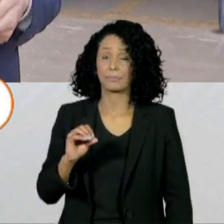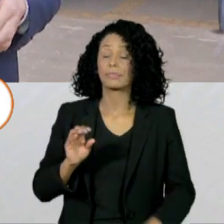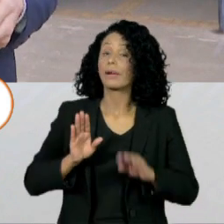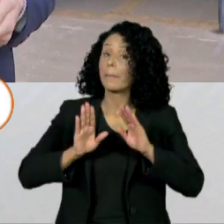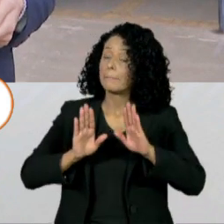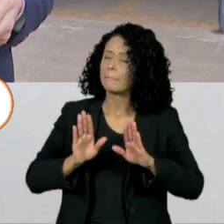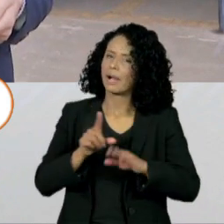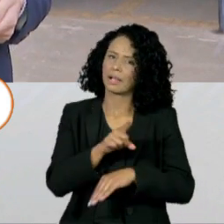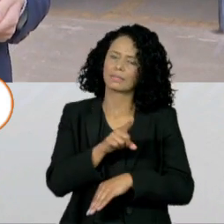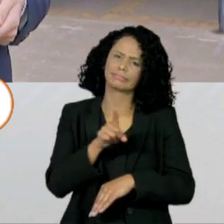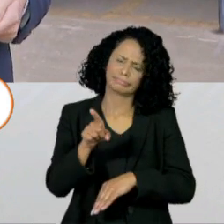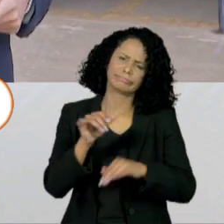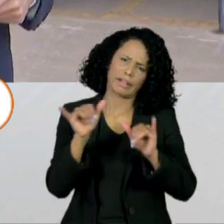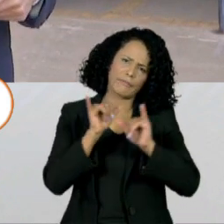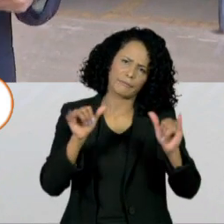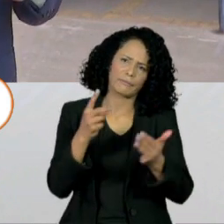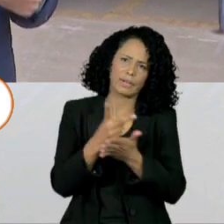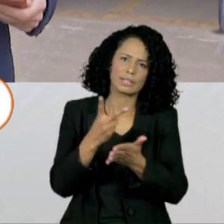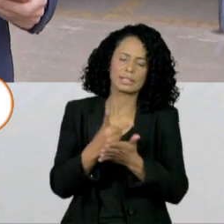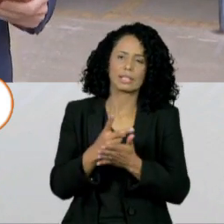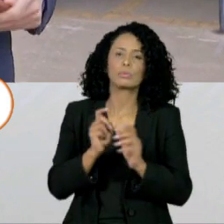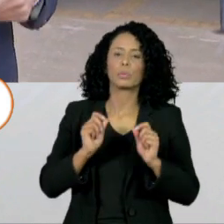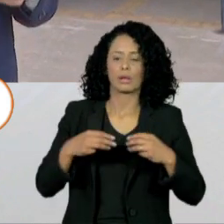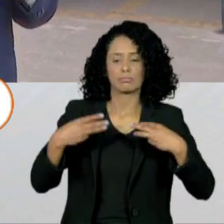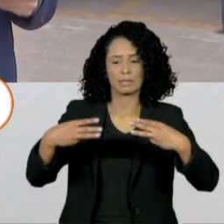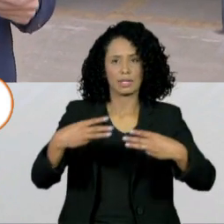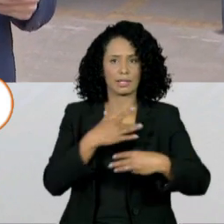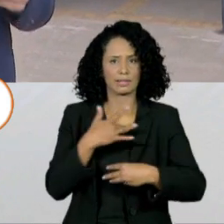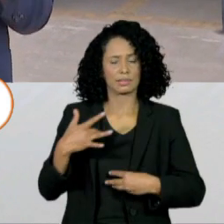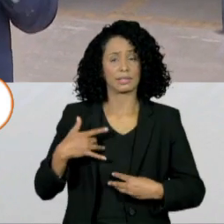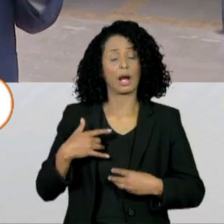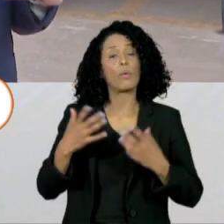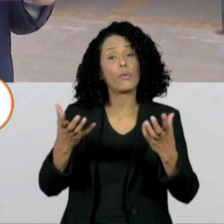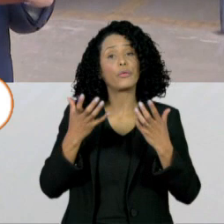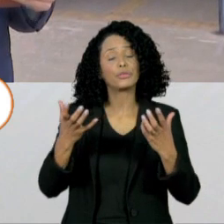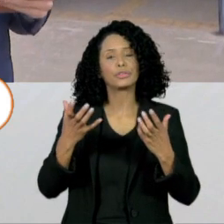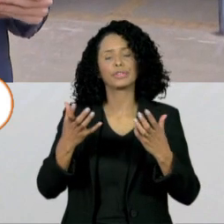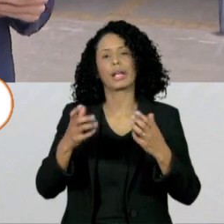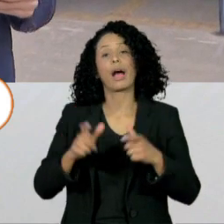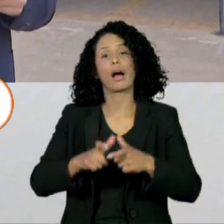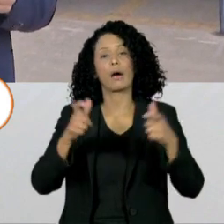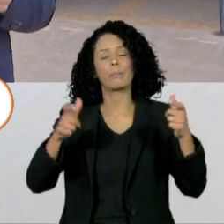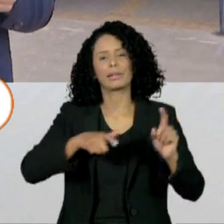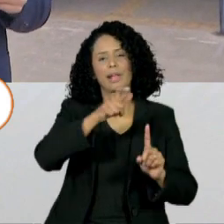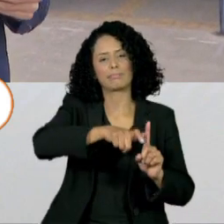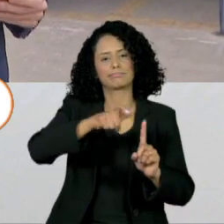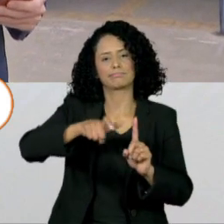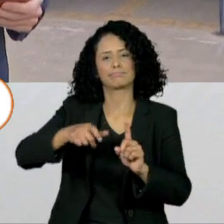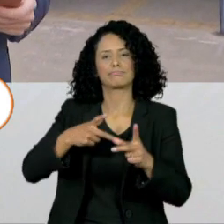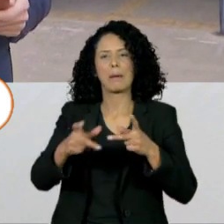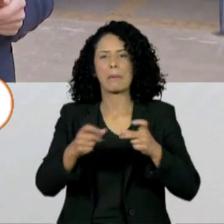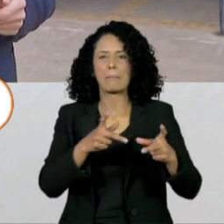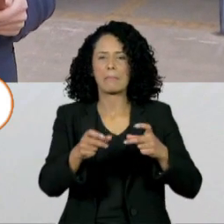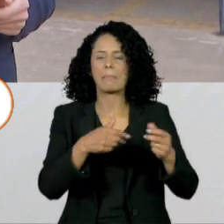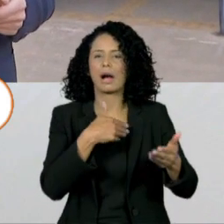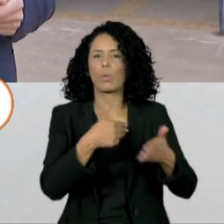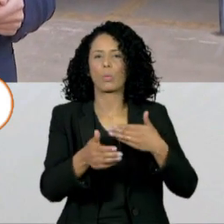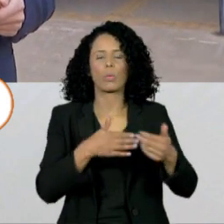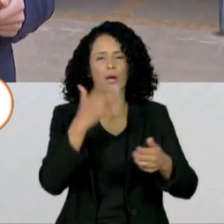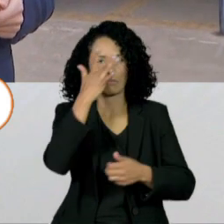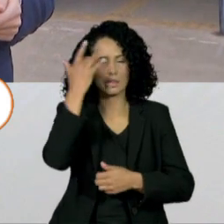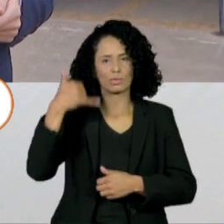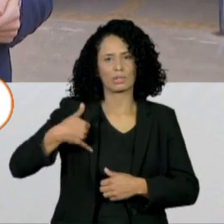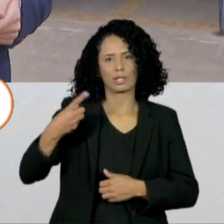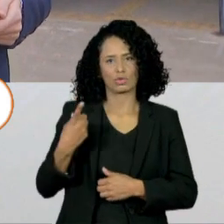disso, como você disse, Edu, o Ministério da Saúde pretende ampliar essa vacinação para qualquer pessoa acima de 18